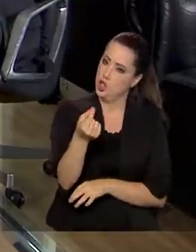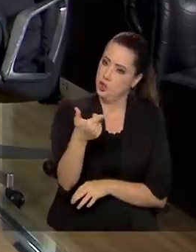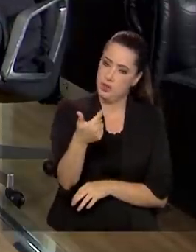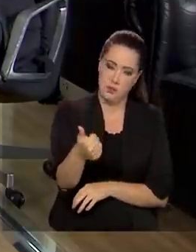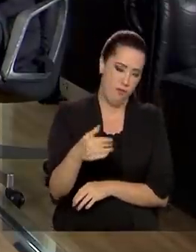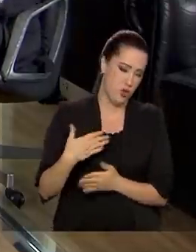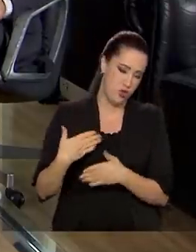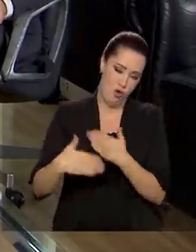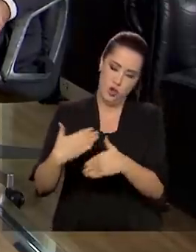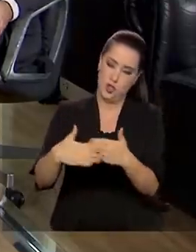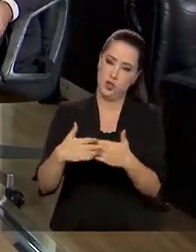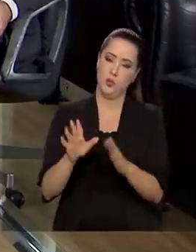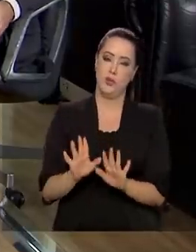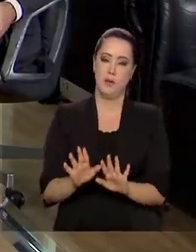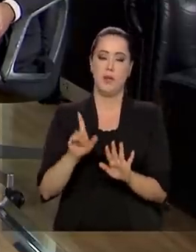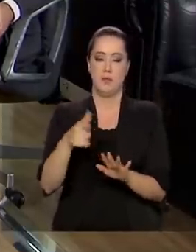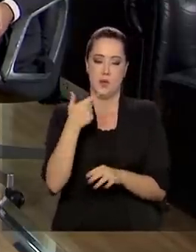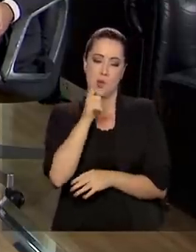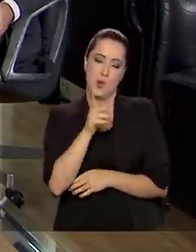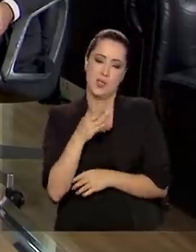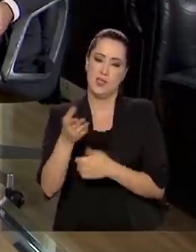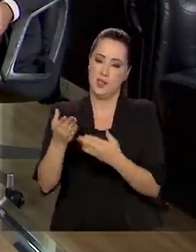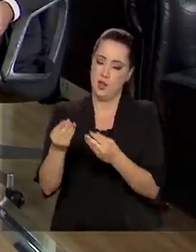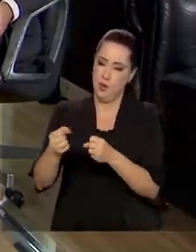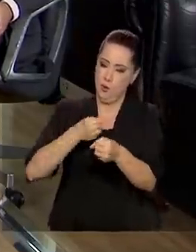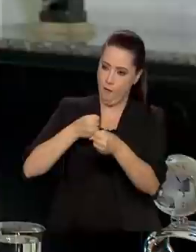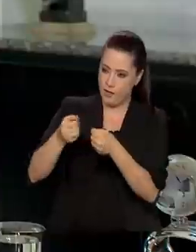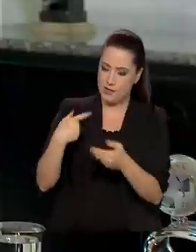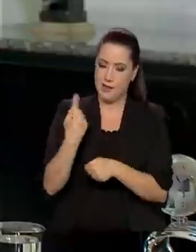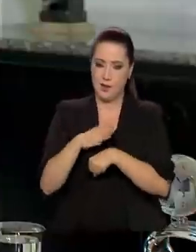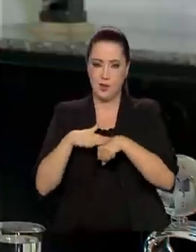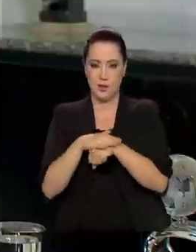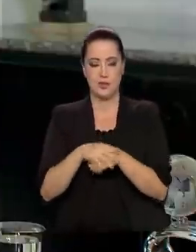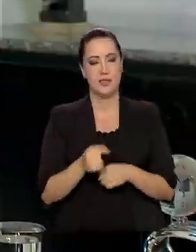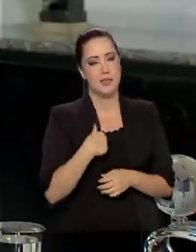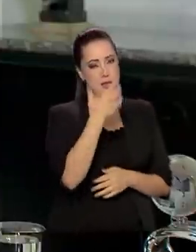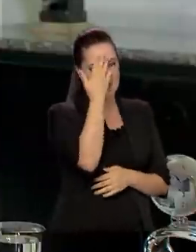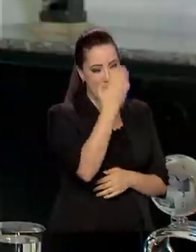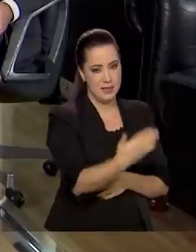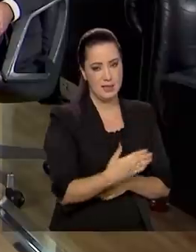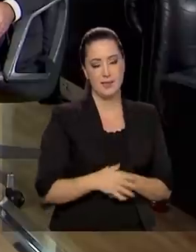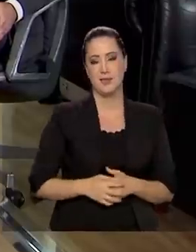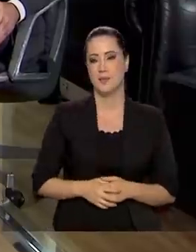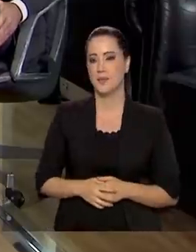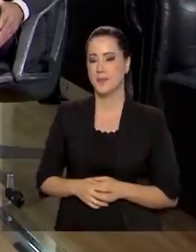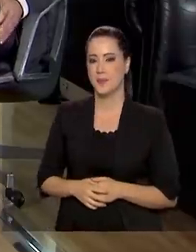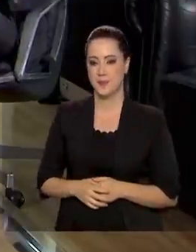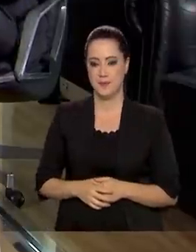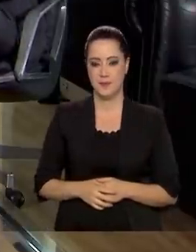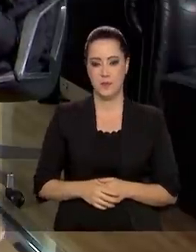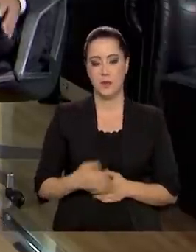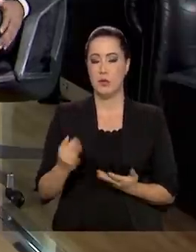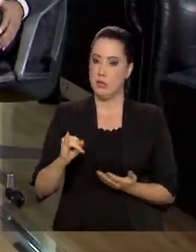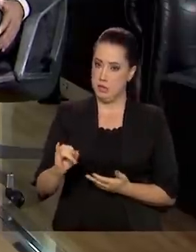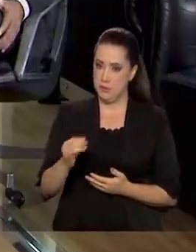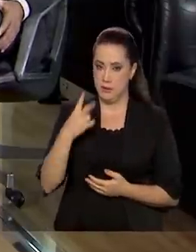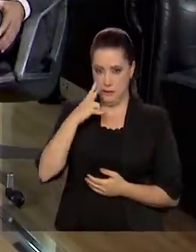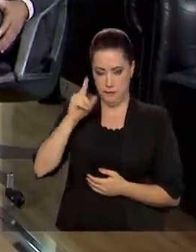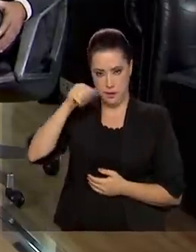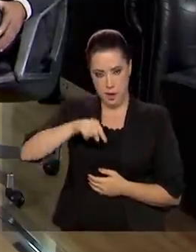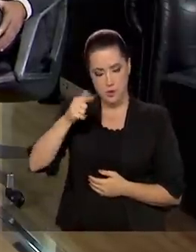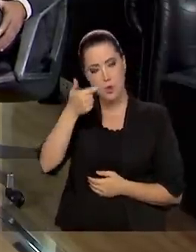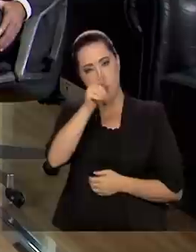2021, mas arrumou um espacinho para falar conosco aqui. Muito obrigado. Obrigado, Paulo. Estamos sempre à disposição. Se você quiser rever